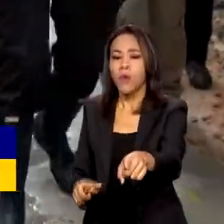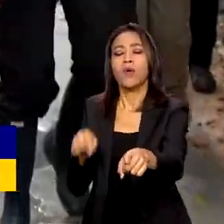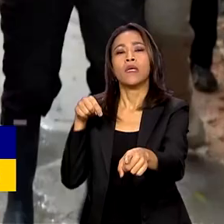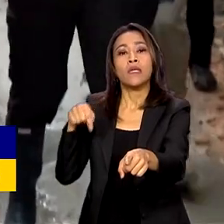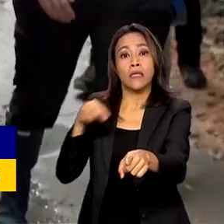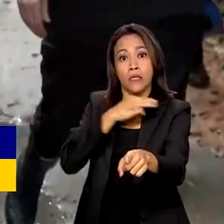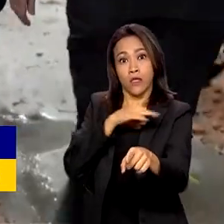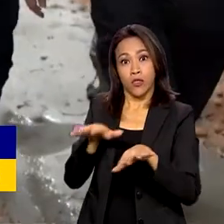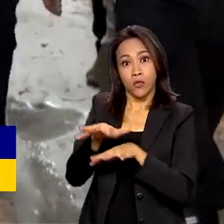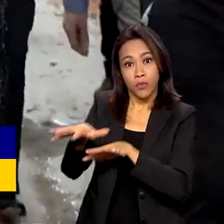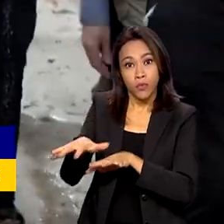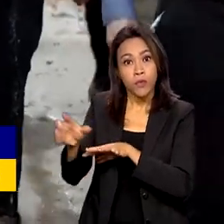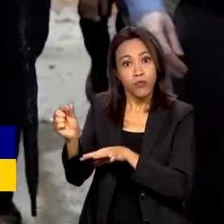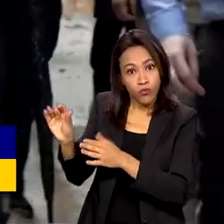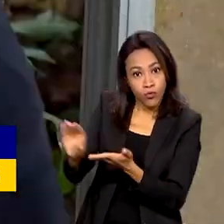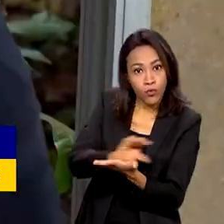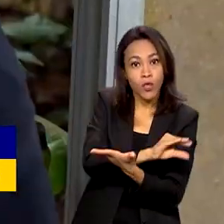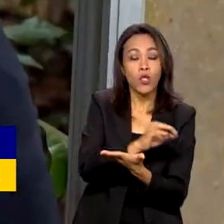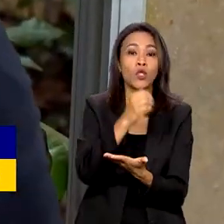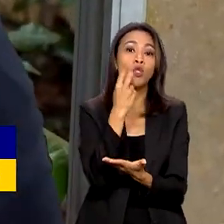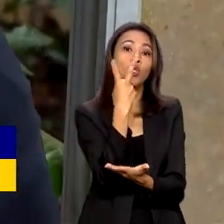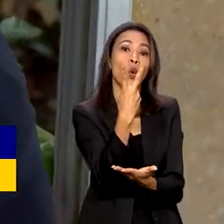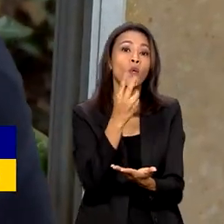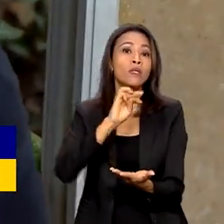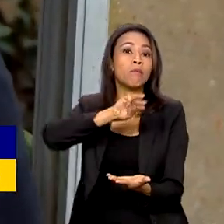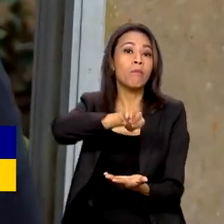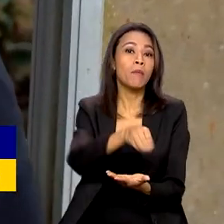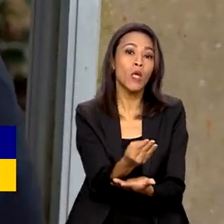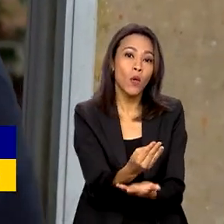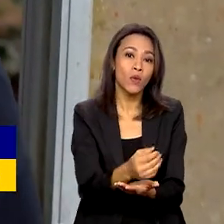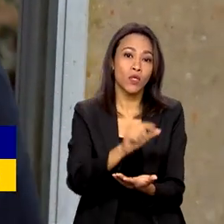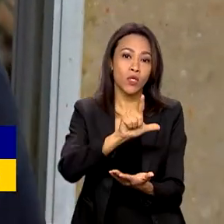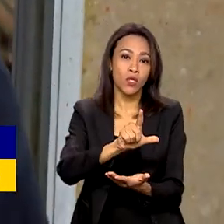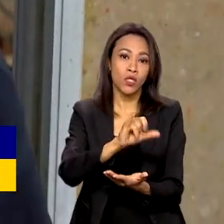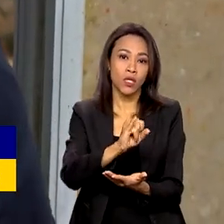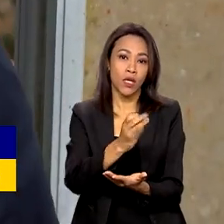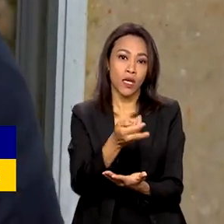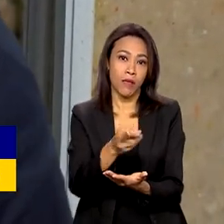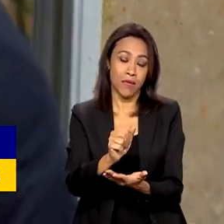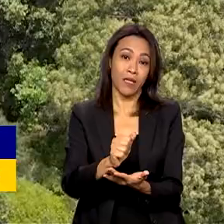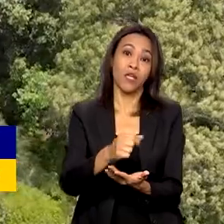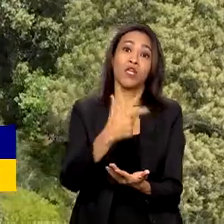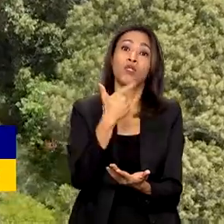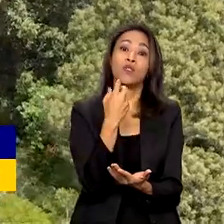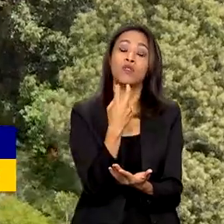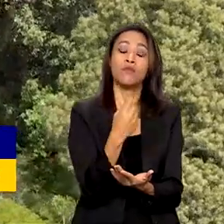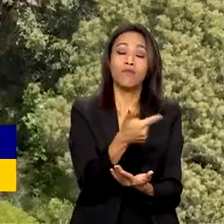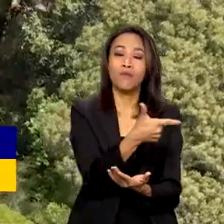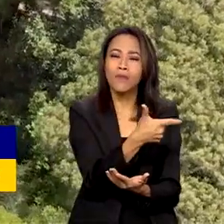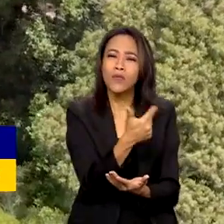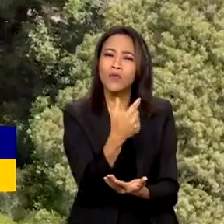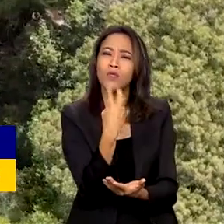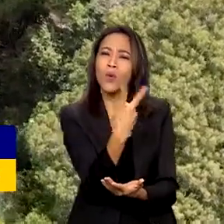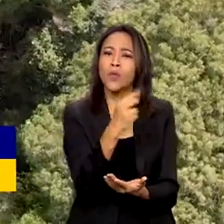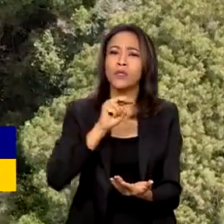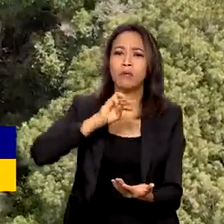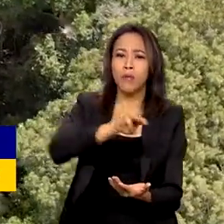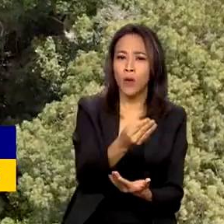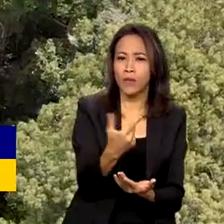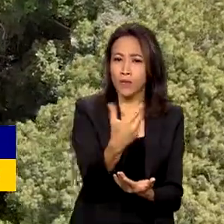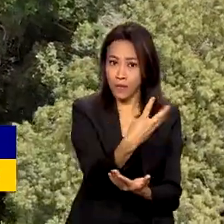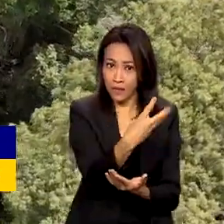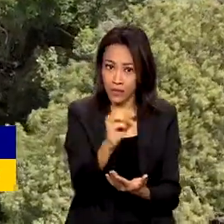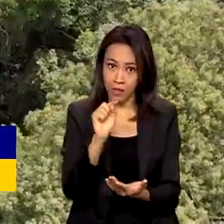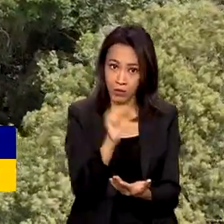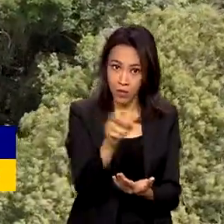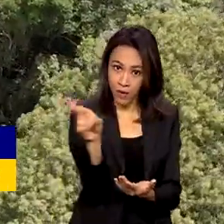programa de 2 milhões de libras, cerca de 12 milhões e 300 mil reais. Com isso, o Reino Unido soma 45